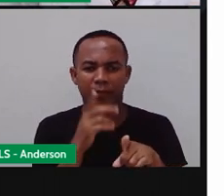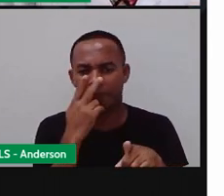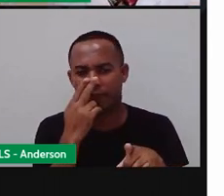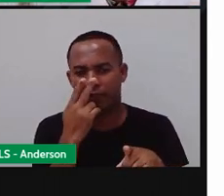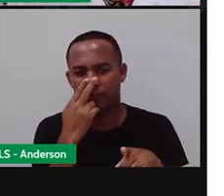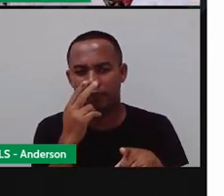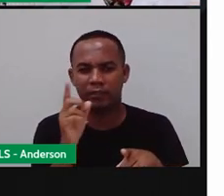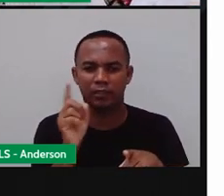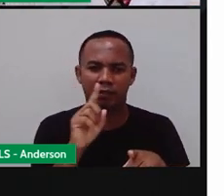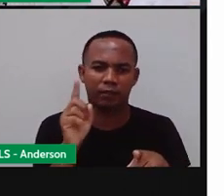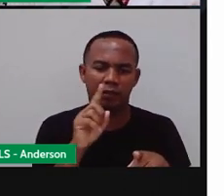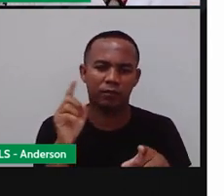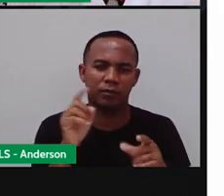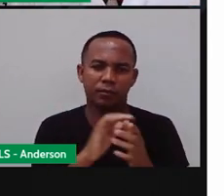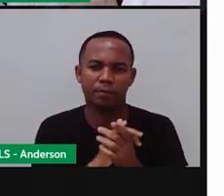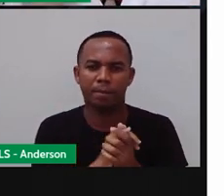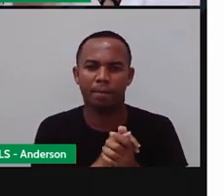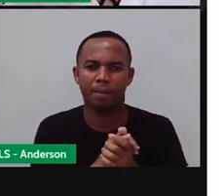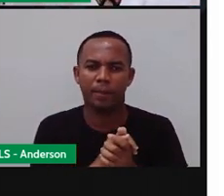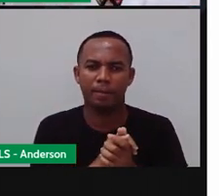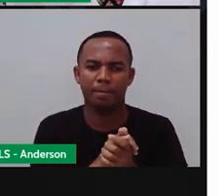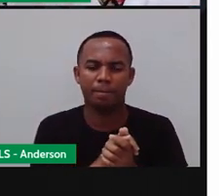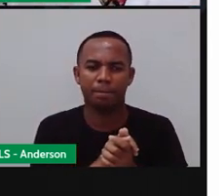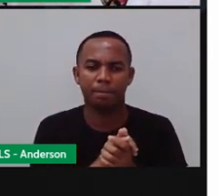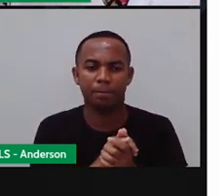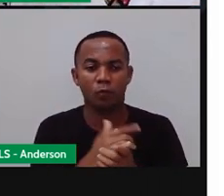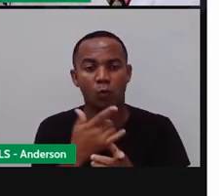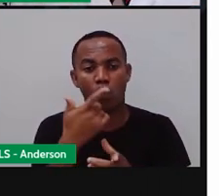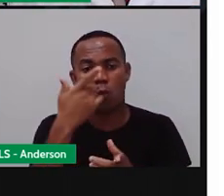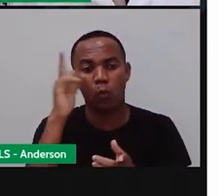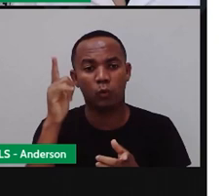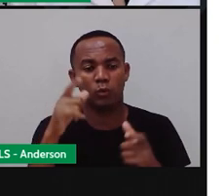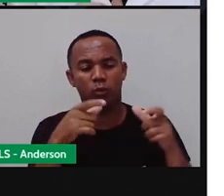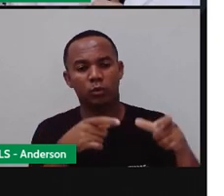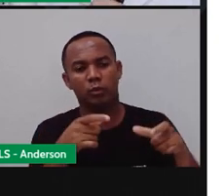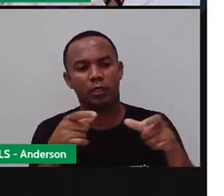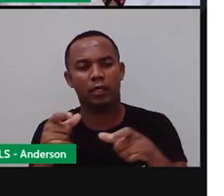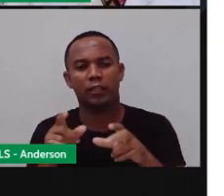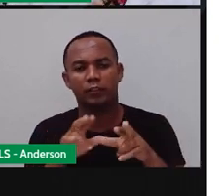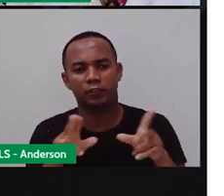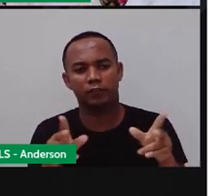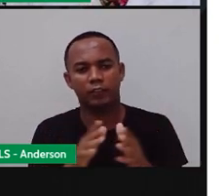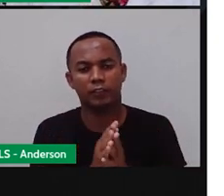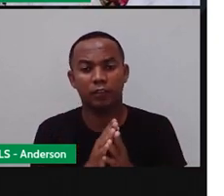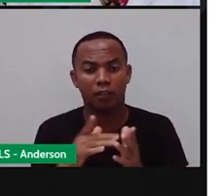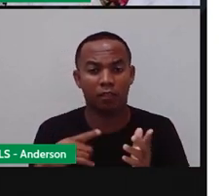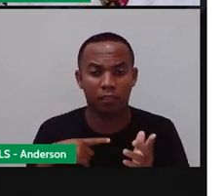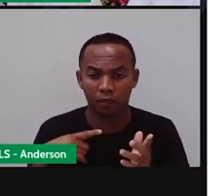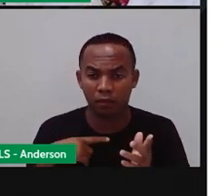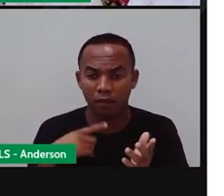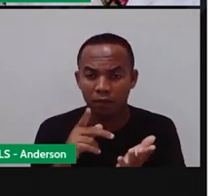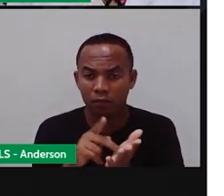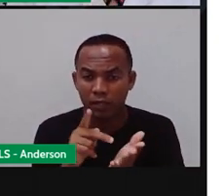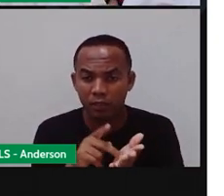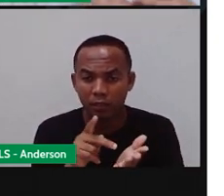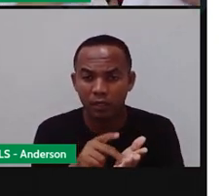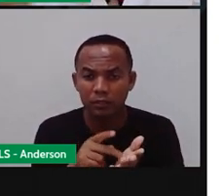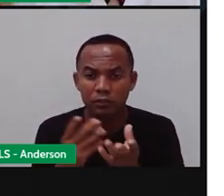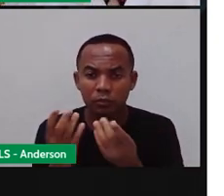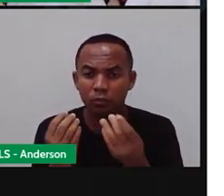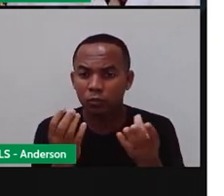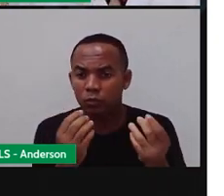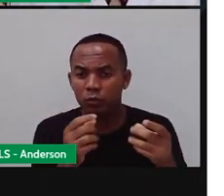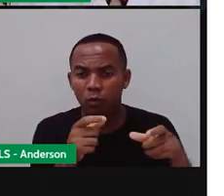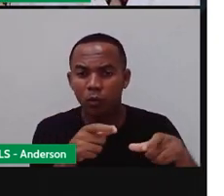gente tem no Emissário Norte, né? Ou em outros países. Bom, o que que a gente tem aqui, na verdade? A gente tem muito, é bem